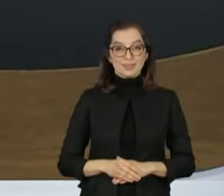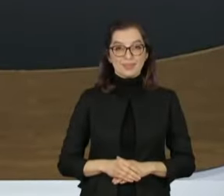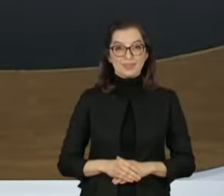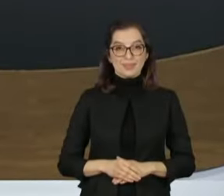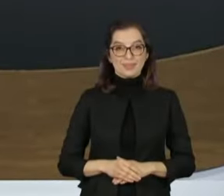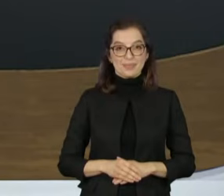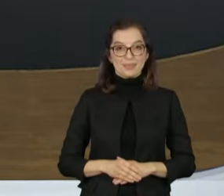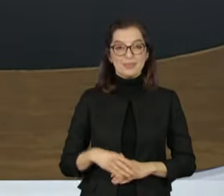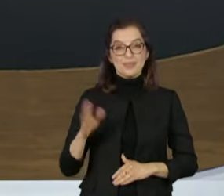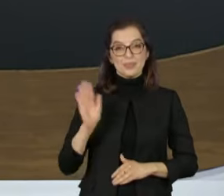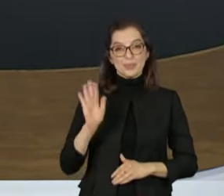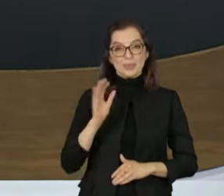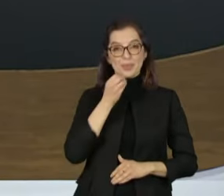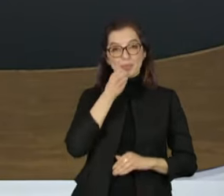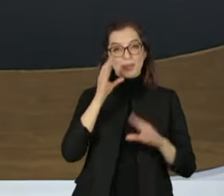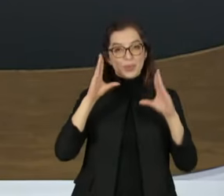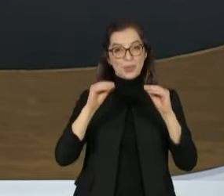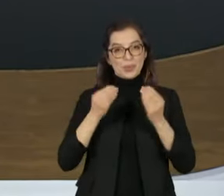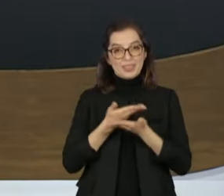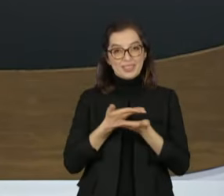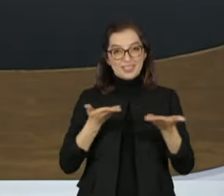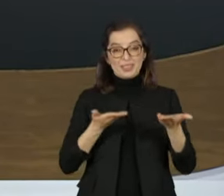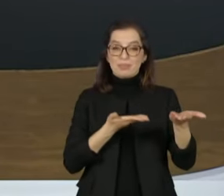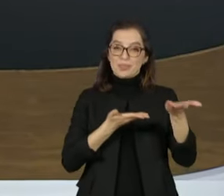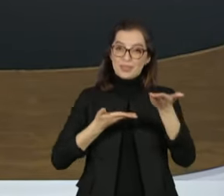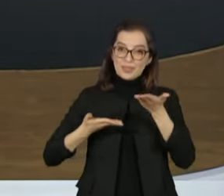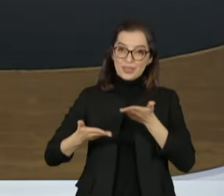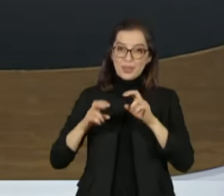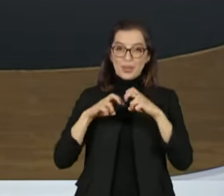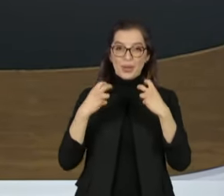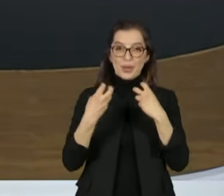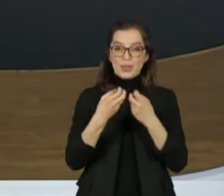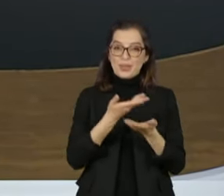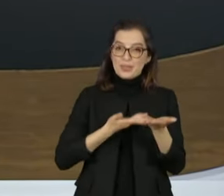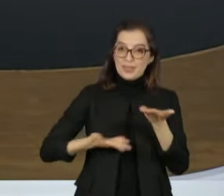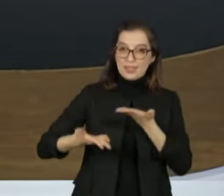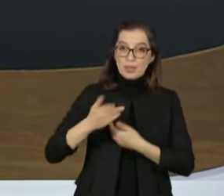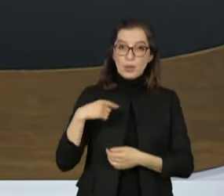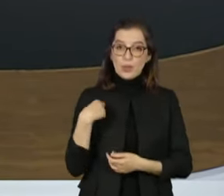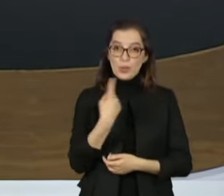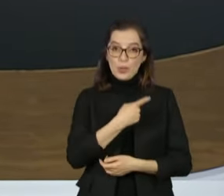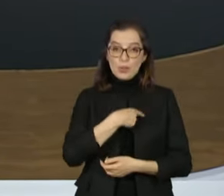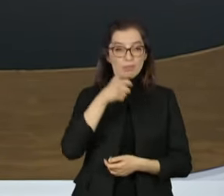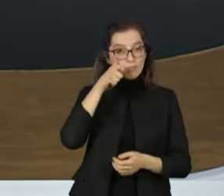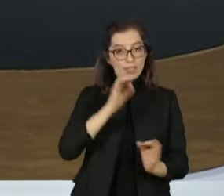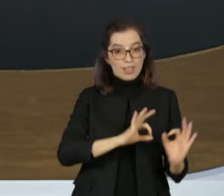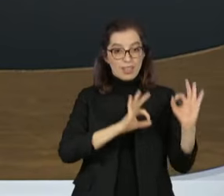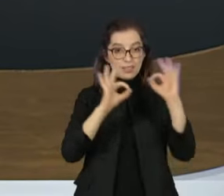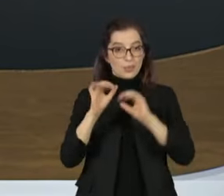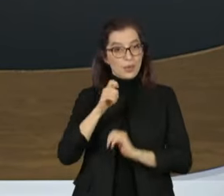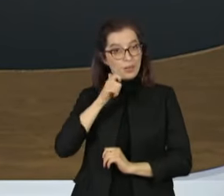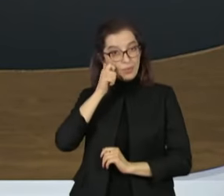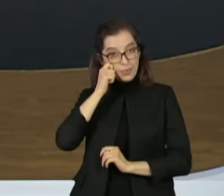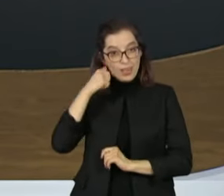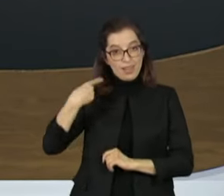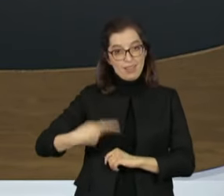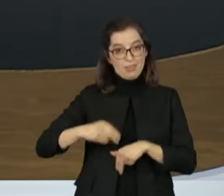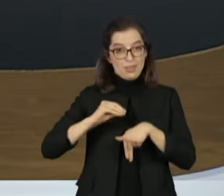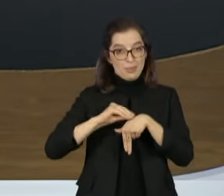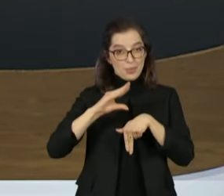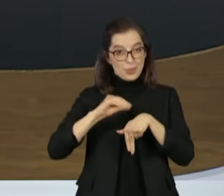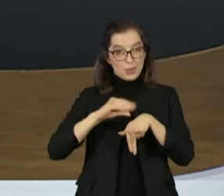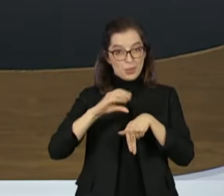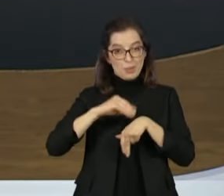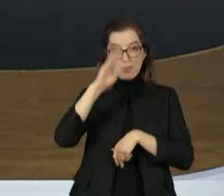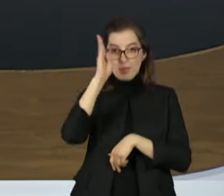Olá, boa noite, sejam muito bem-vindos ao Roda Viva. Estamos ao vivo para todo o Brasil pela TV Cultura e emissoras